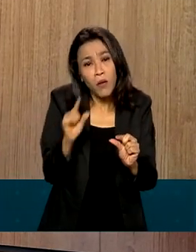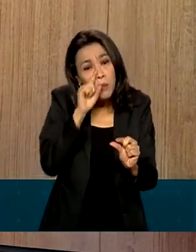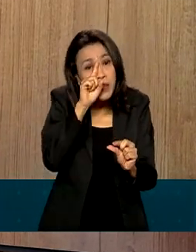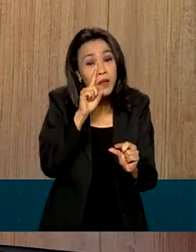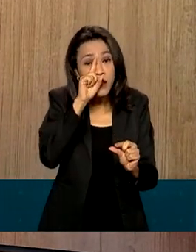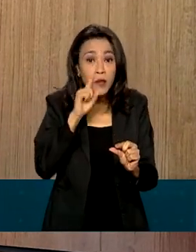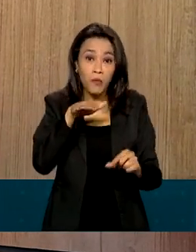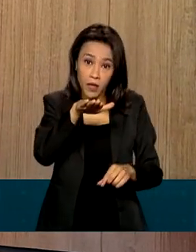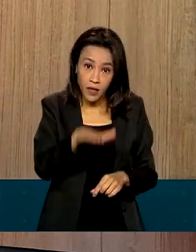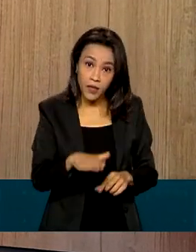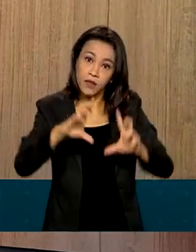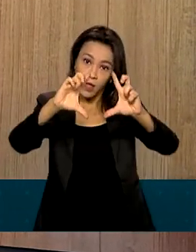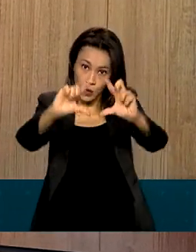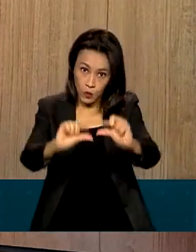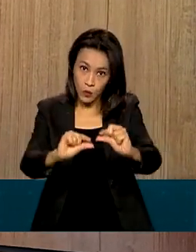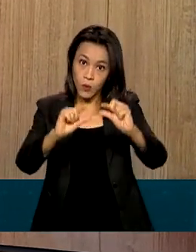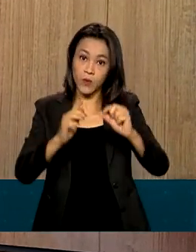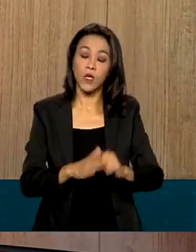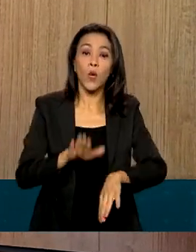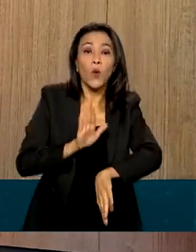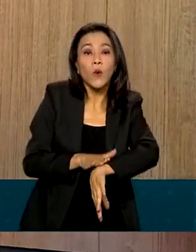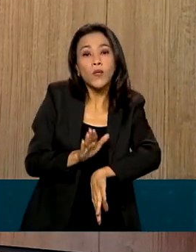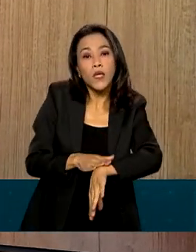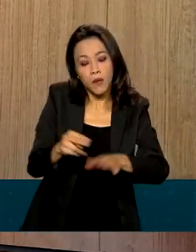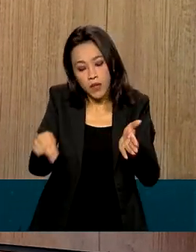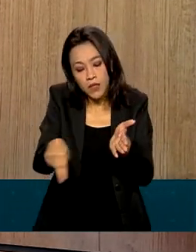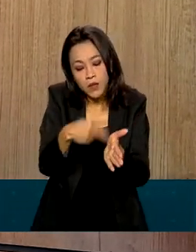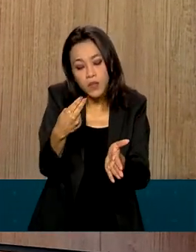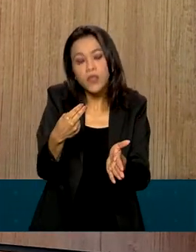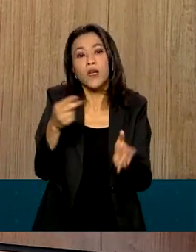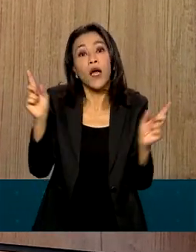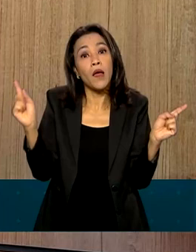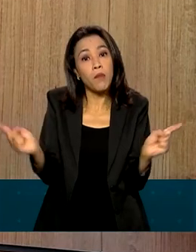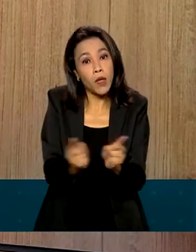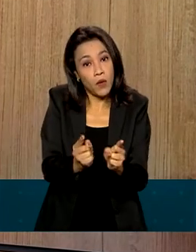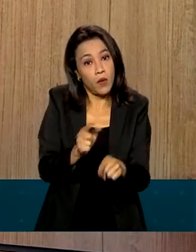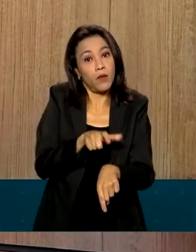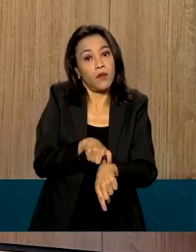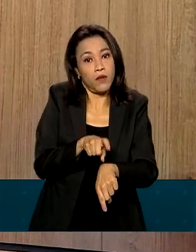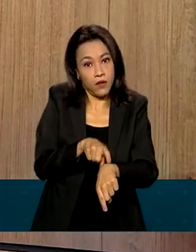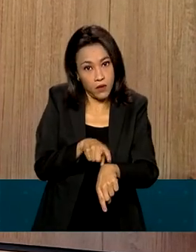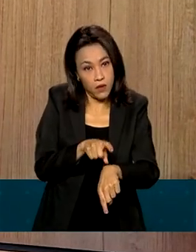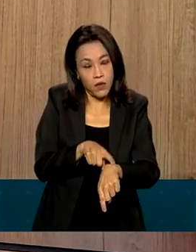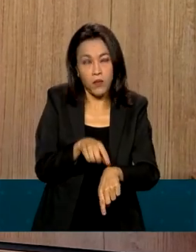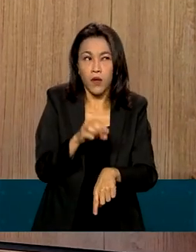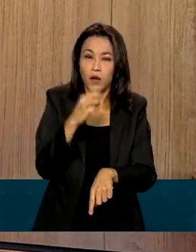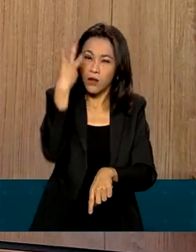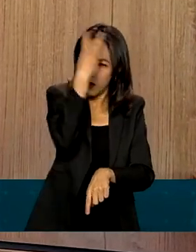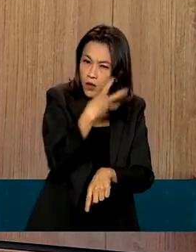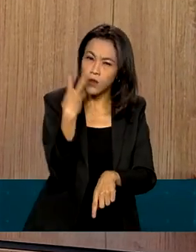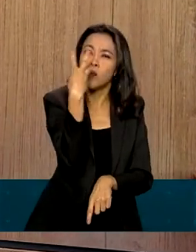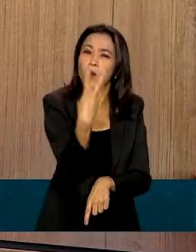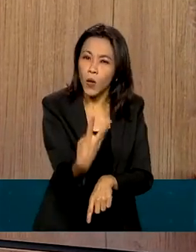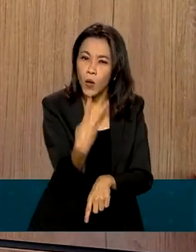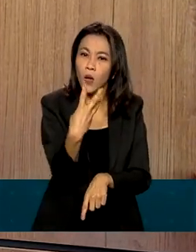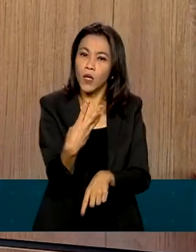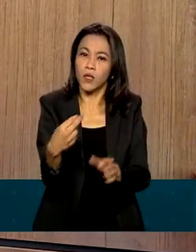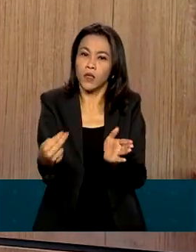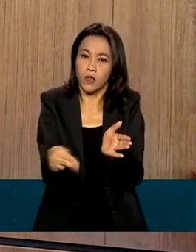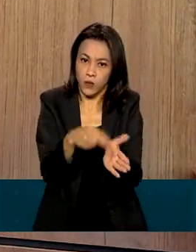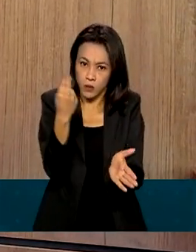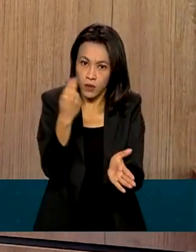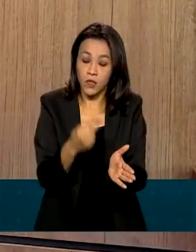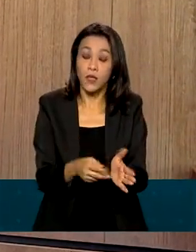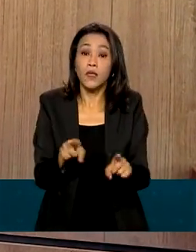reduz bastante. O tempo cirúrgico também é reduzido para uma cirurgia em torno de três horas de duração e,